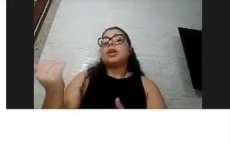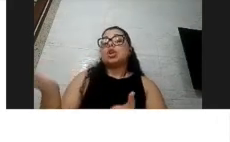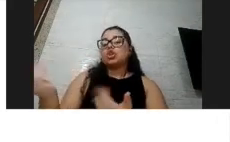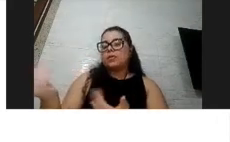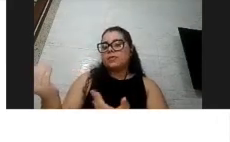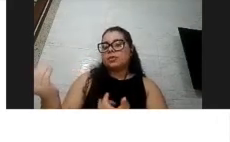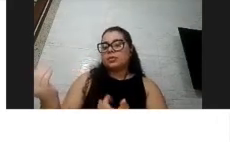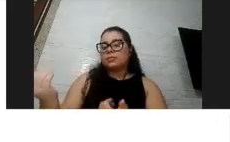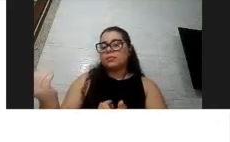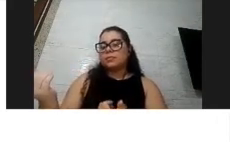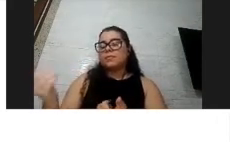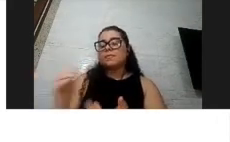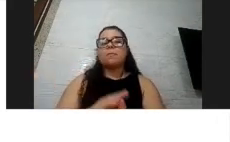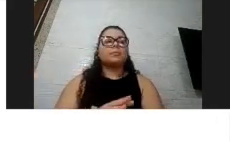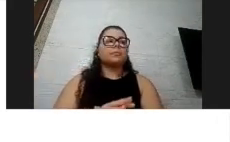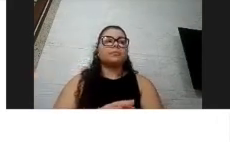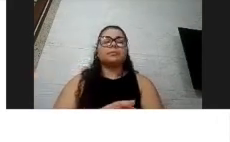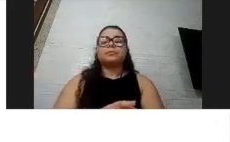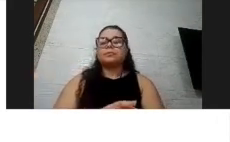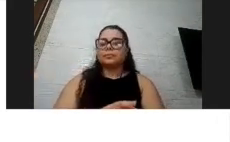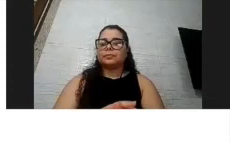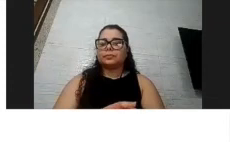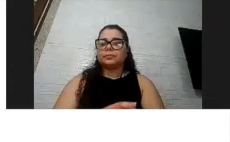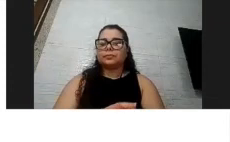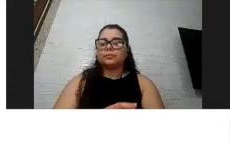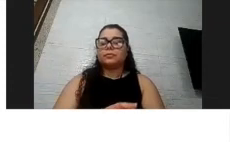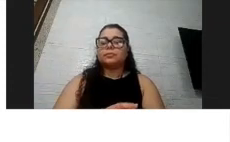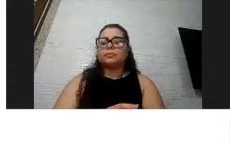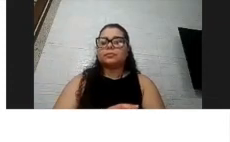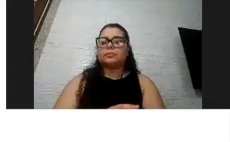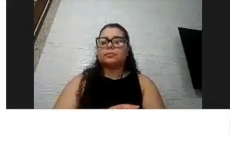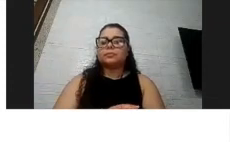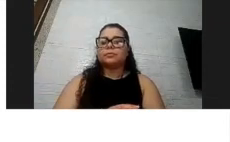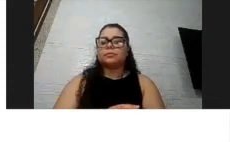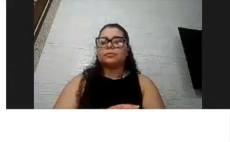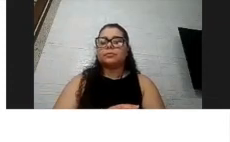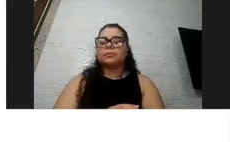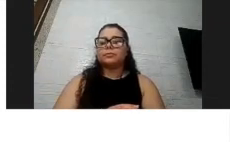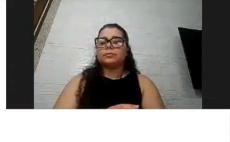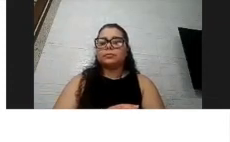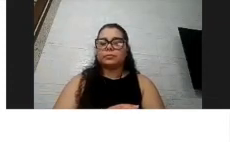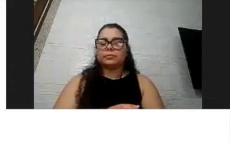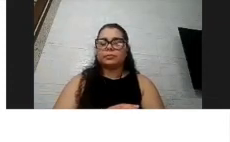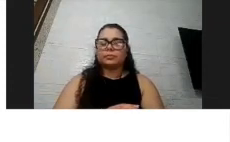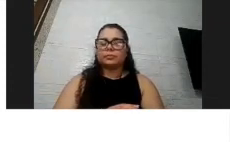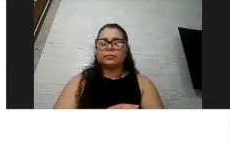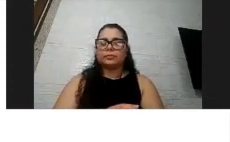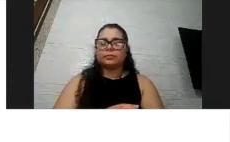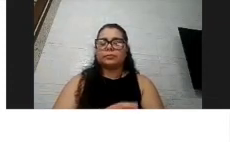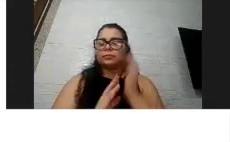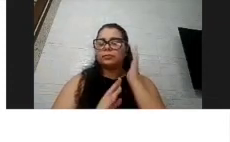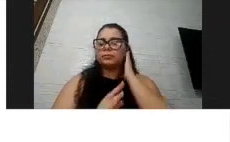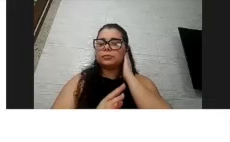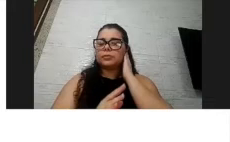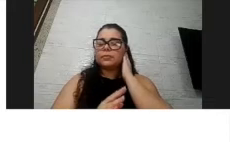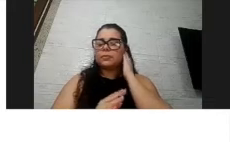é de 20 a 39 e o verde são as pessoas com mais de 40 anos tá então a gente vê aqui